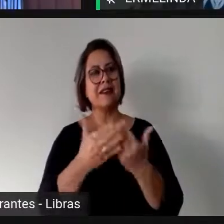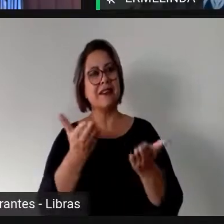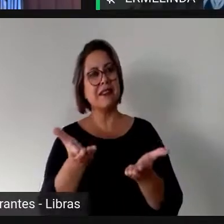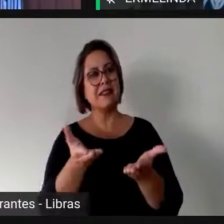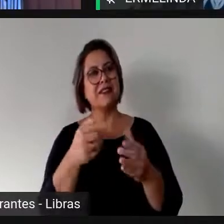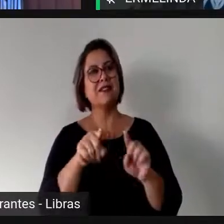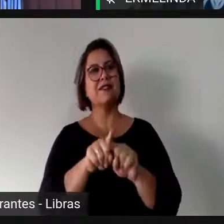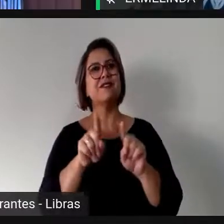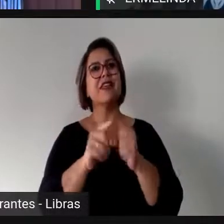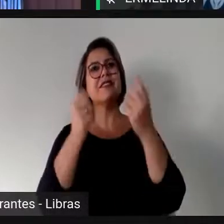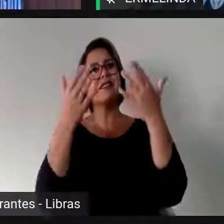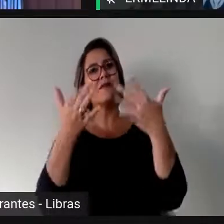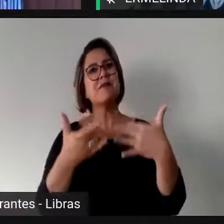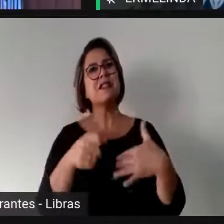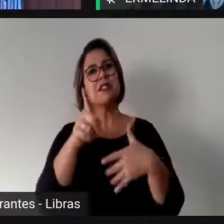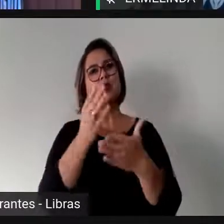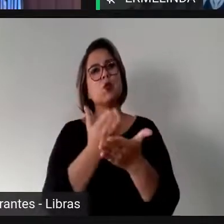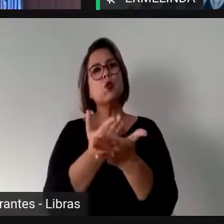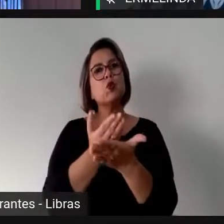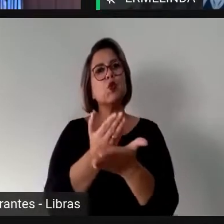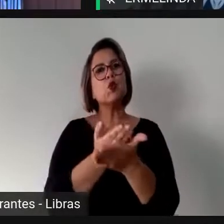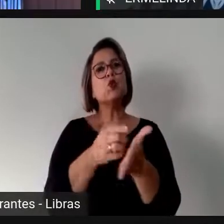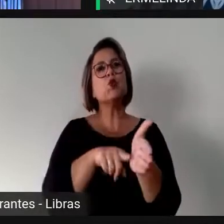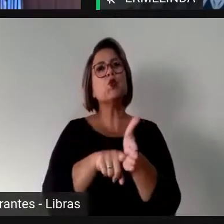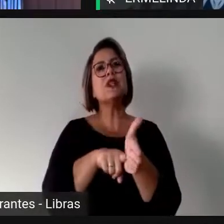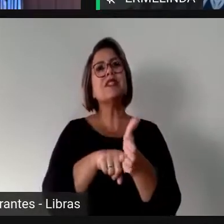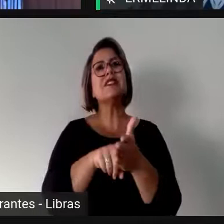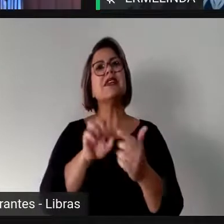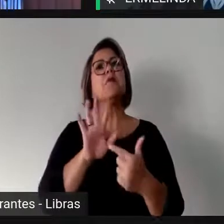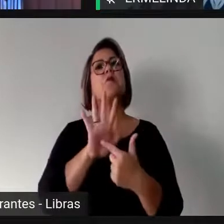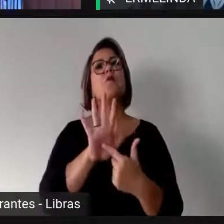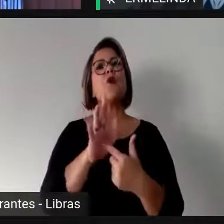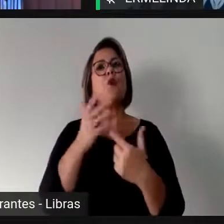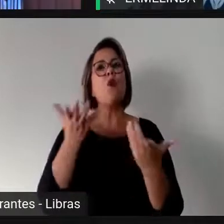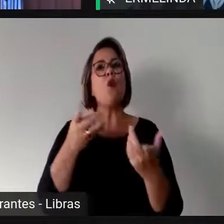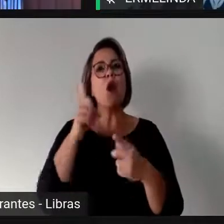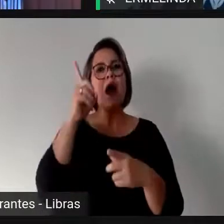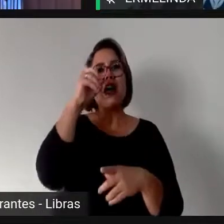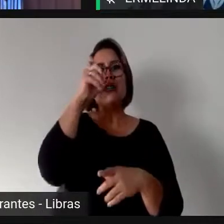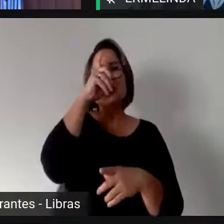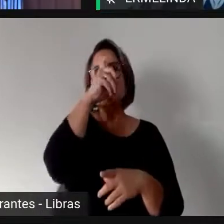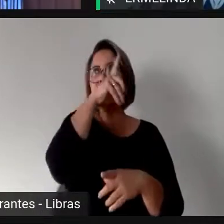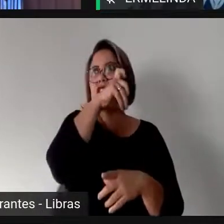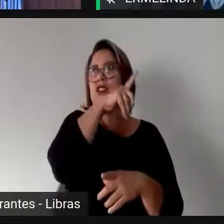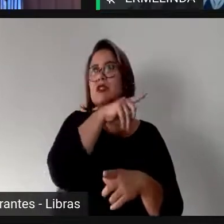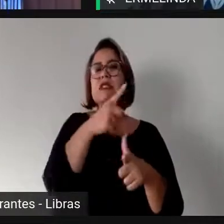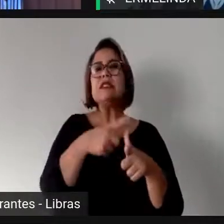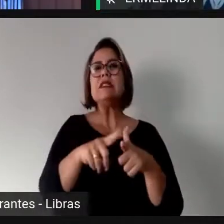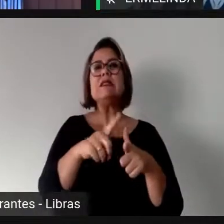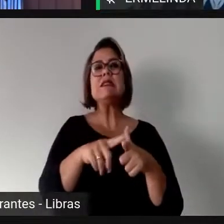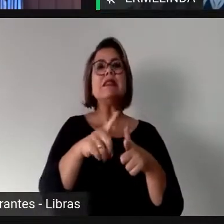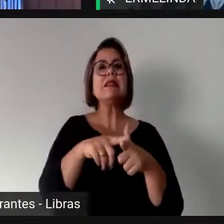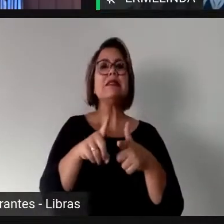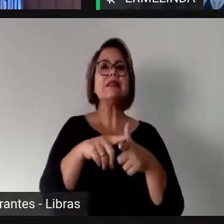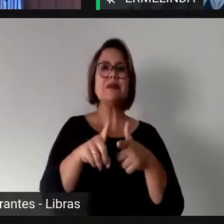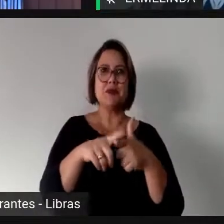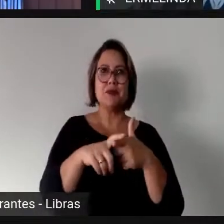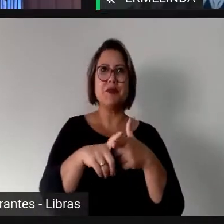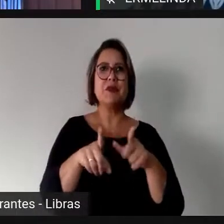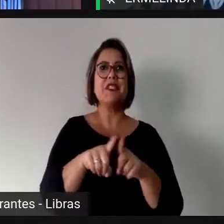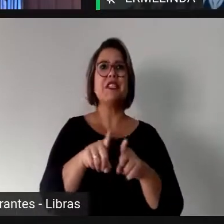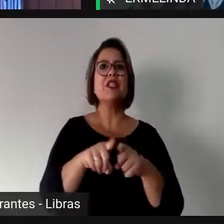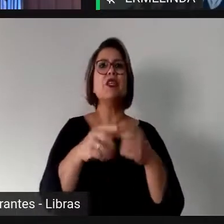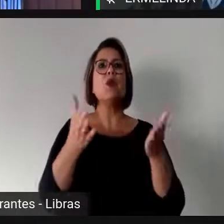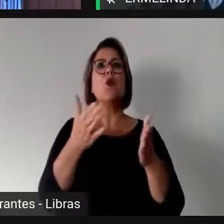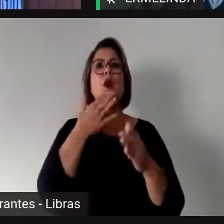e, partir dos seus estudos, quais dificuldades, quais desafios são esses para se eleger e para exercer